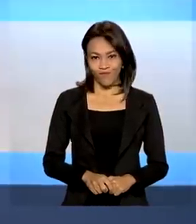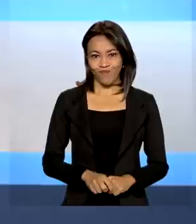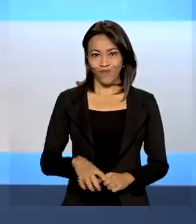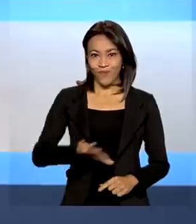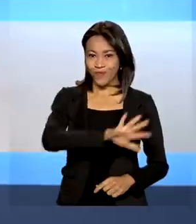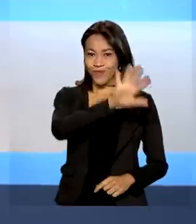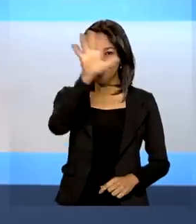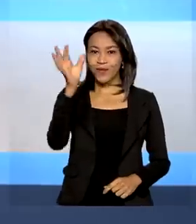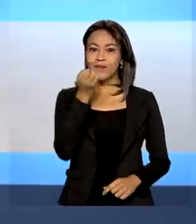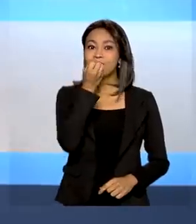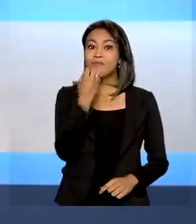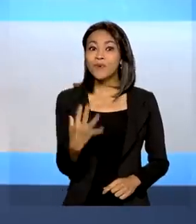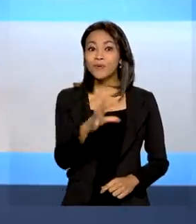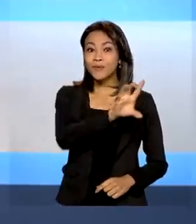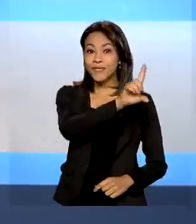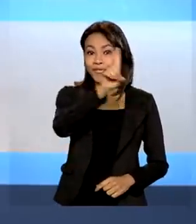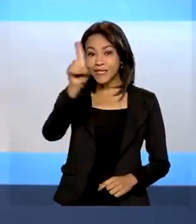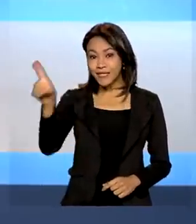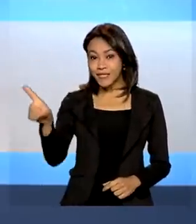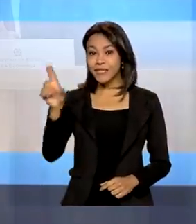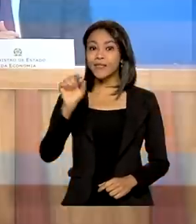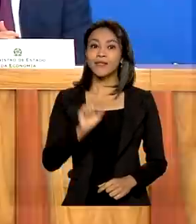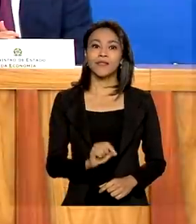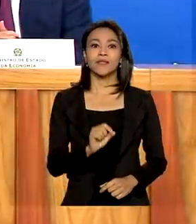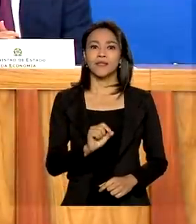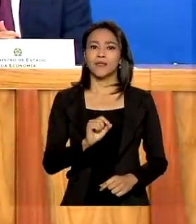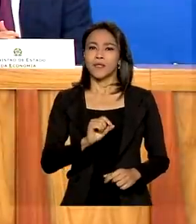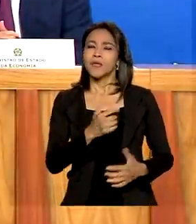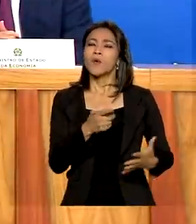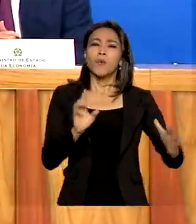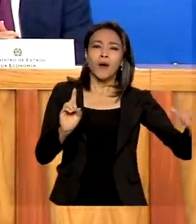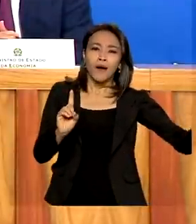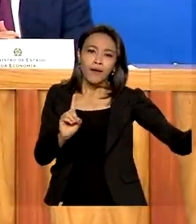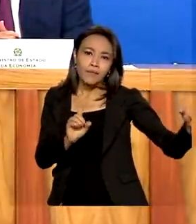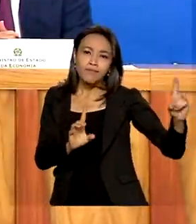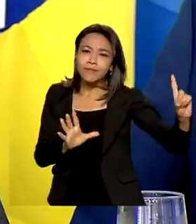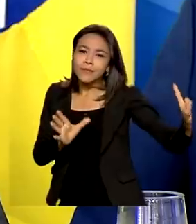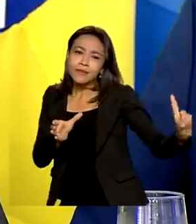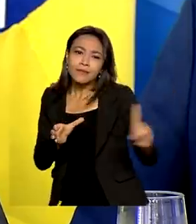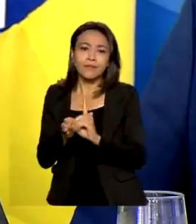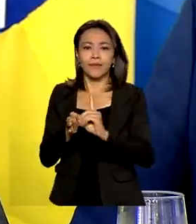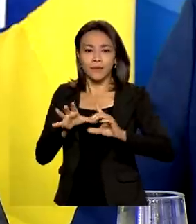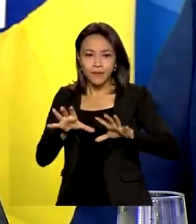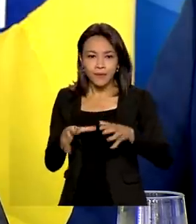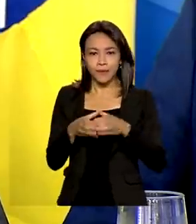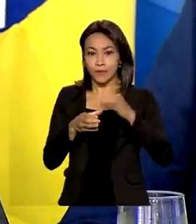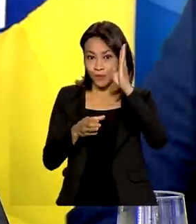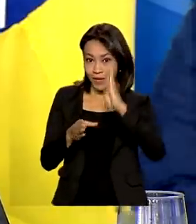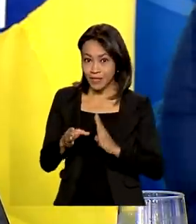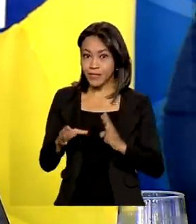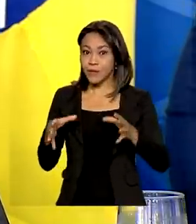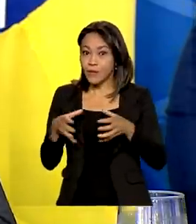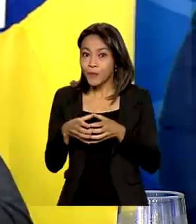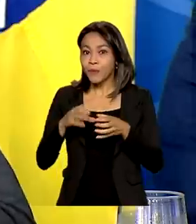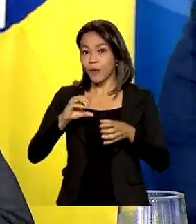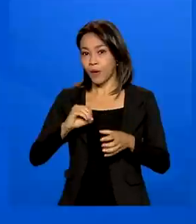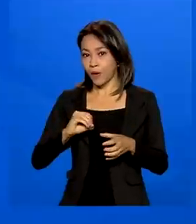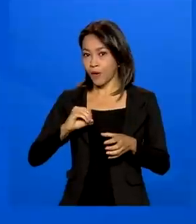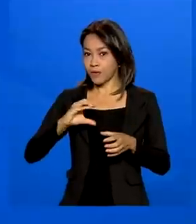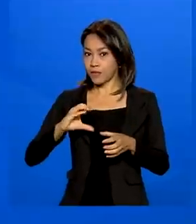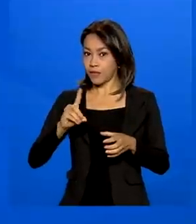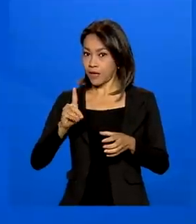Olá, bom dia. Processo de entrada do Brasil na OCDE é aprovado nesta terça-feira.